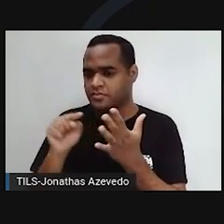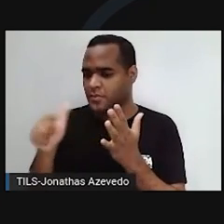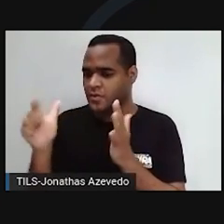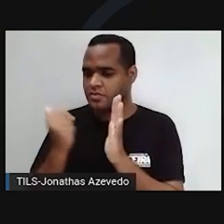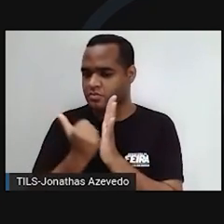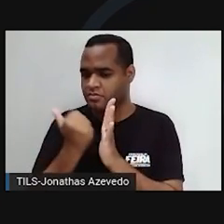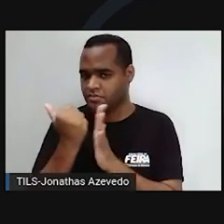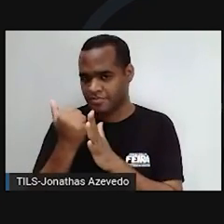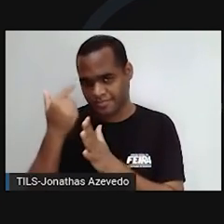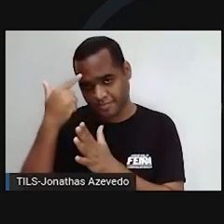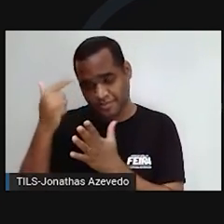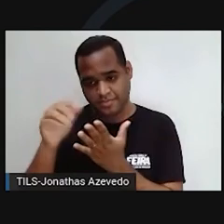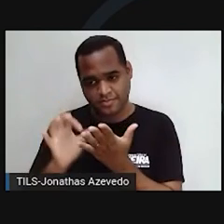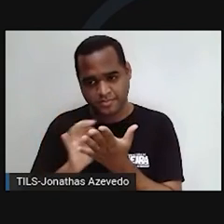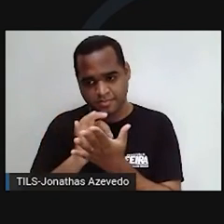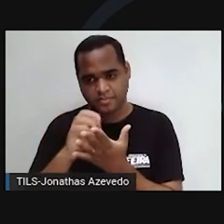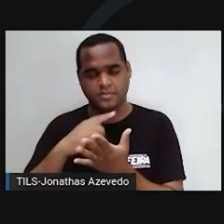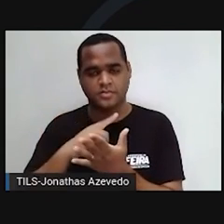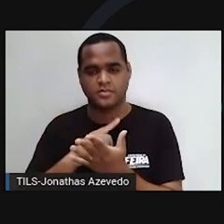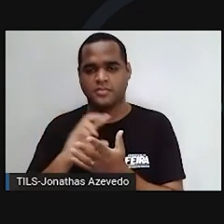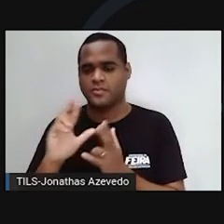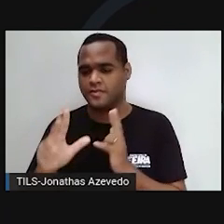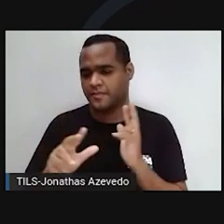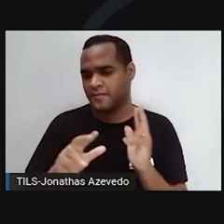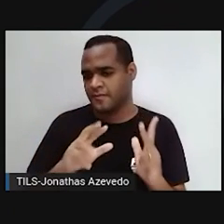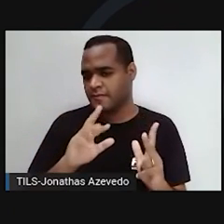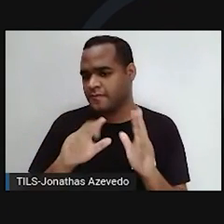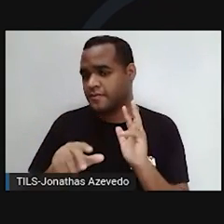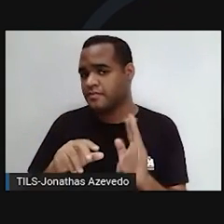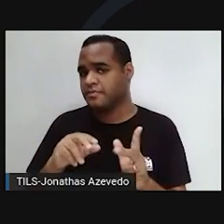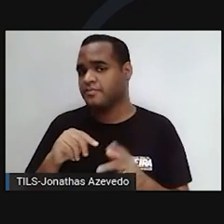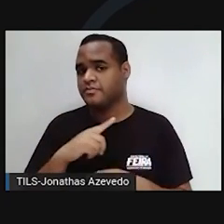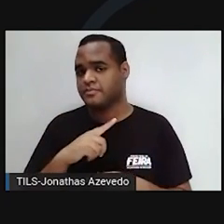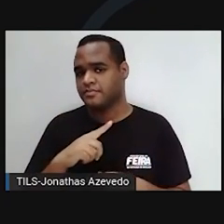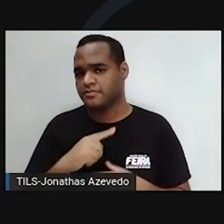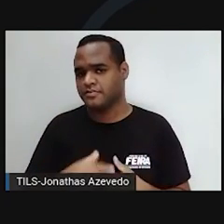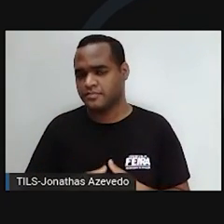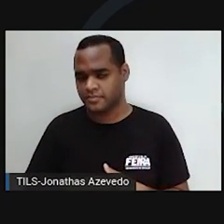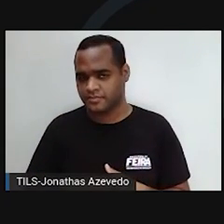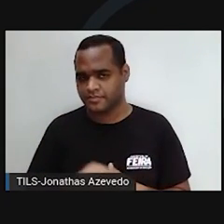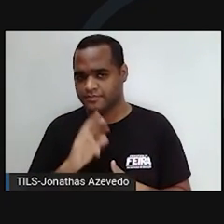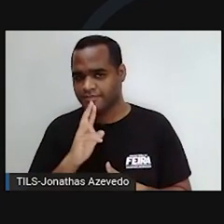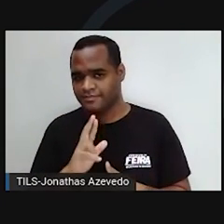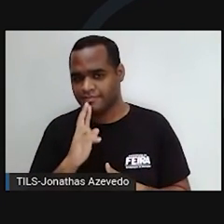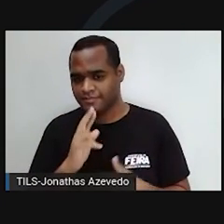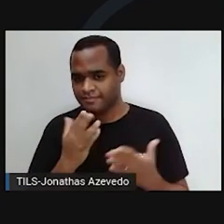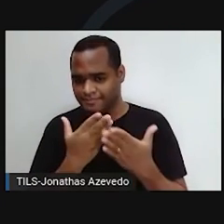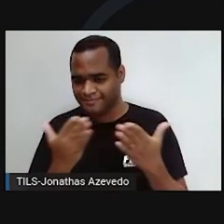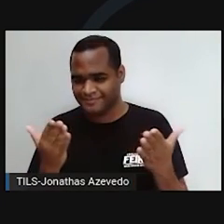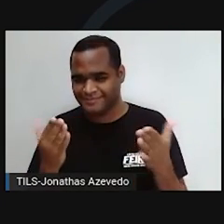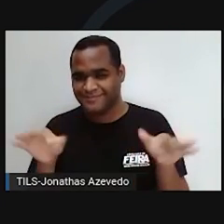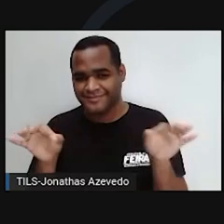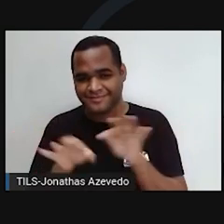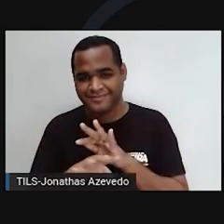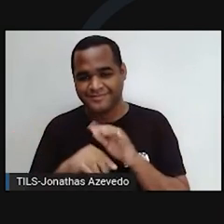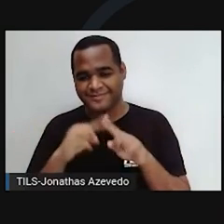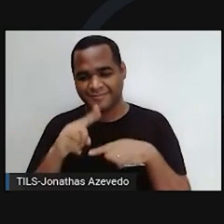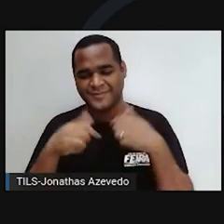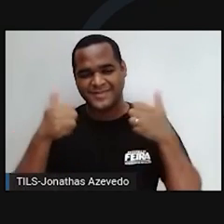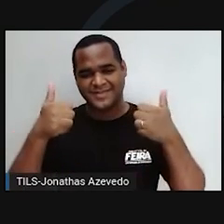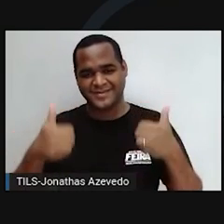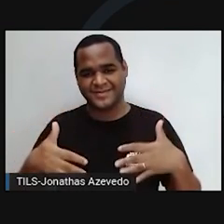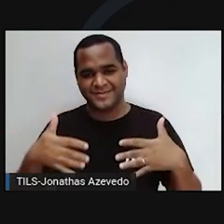vegetais têm, que a animal não tem? As diferenças entre elas, então, respondida a sua pergunta, ficamos por aqui e até a próxima.